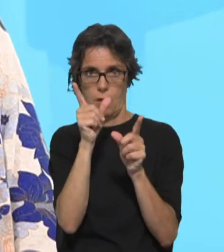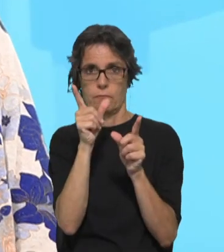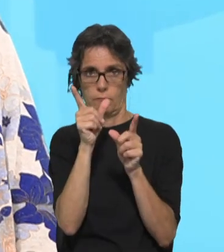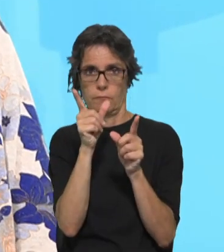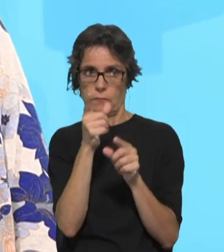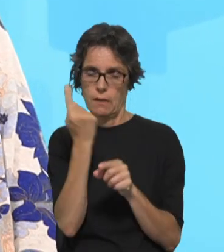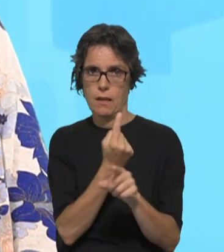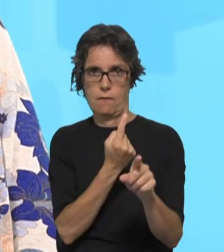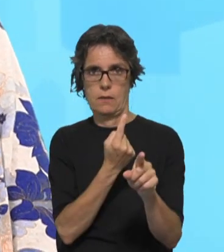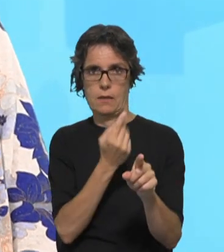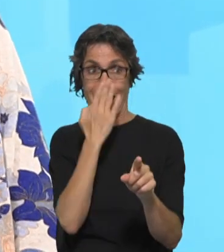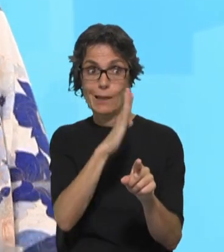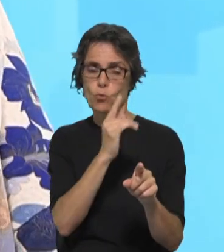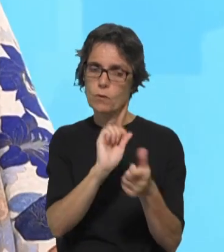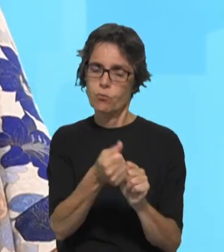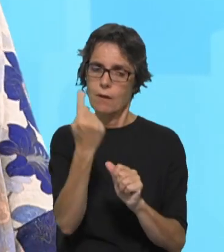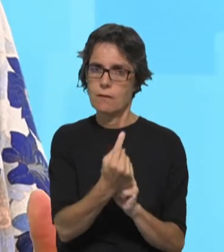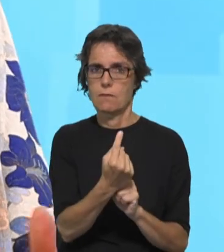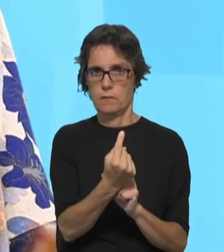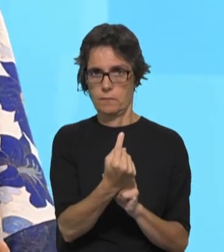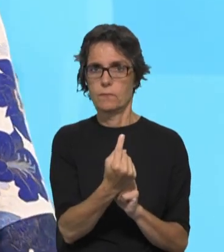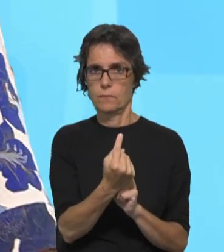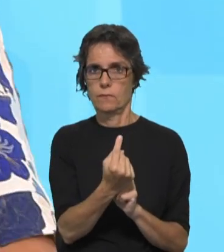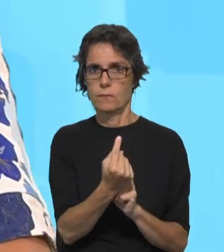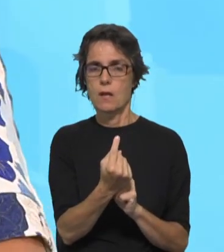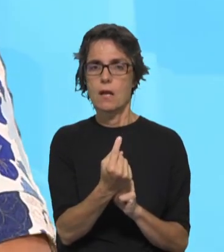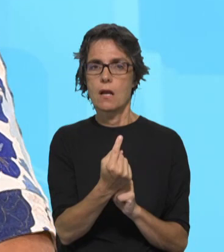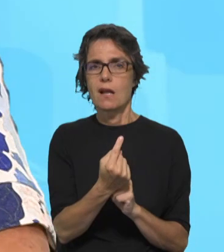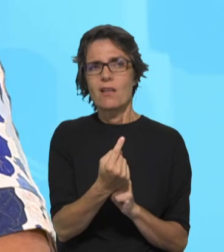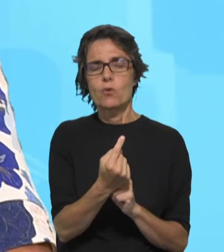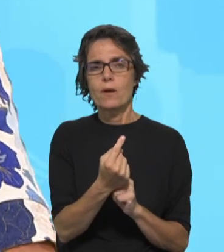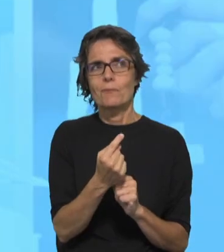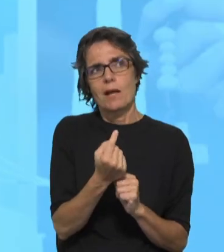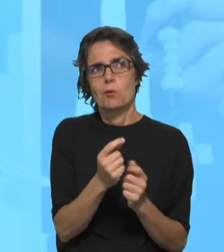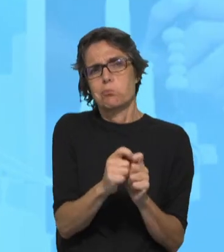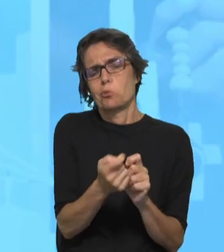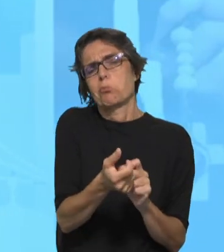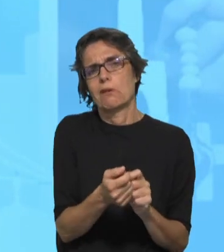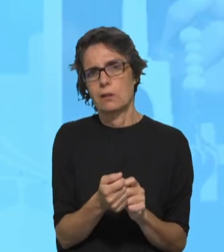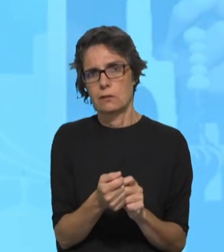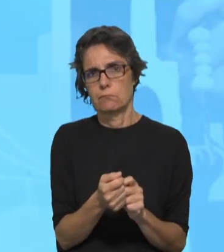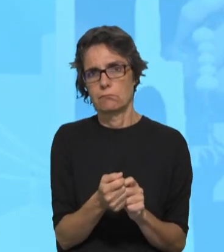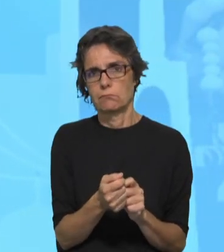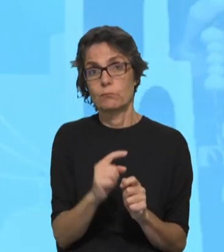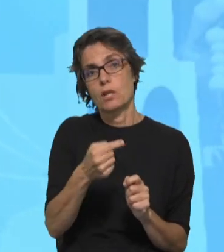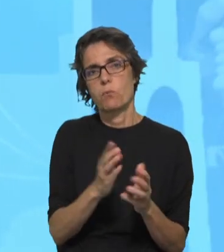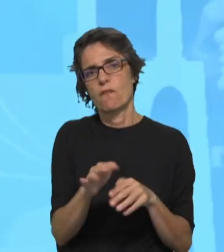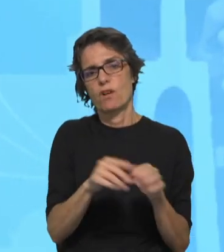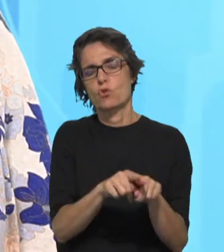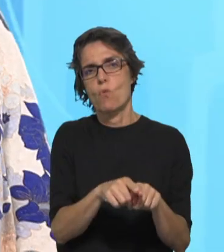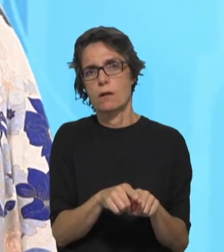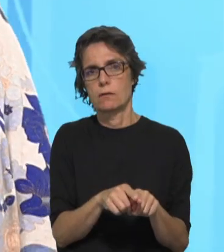por mudar estilos de vida, ou seja, não é tentar pôr uns remendos para continuarmos a fazer as mesmas coisas, é